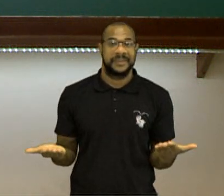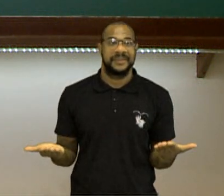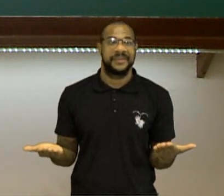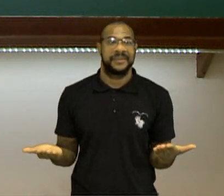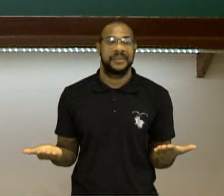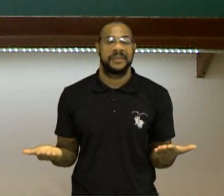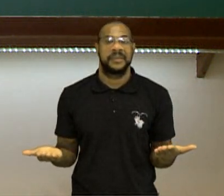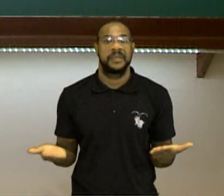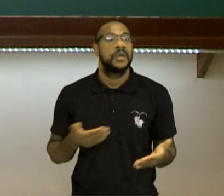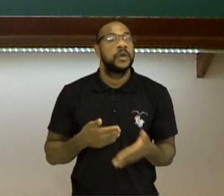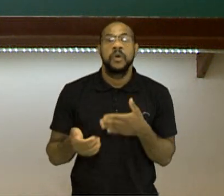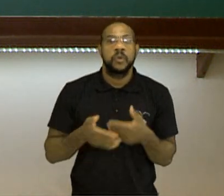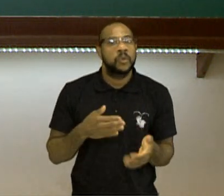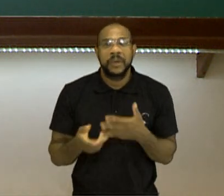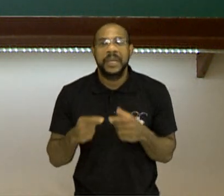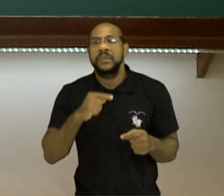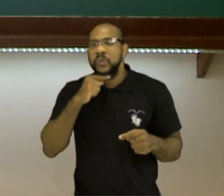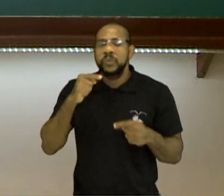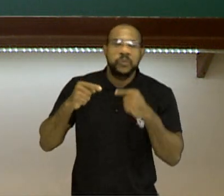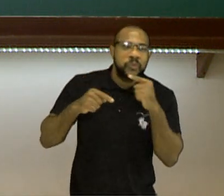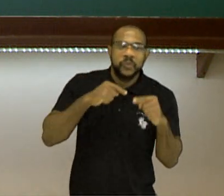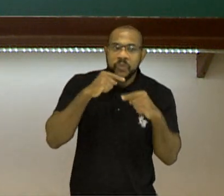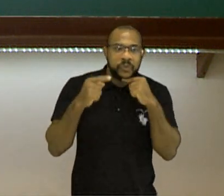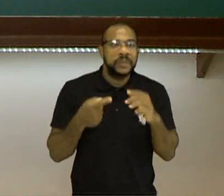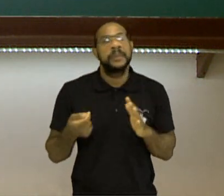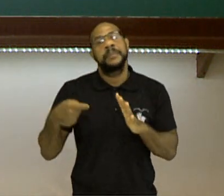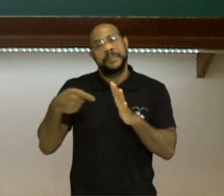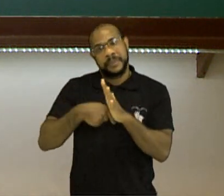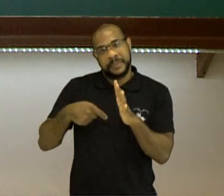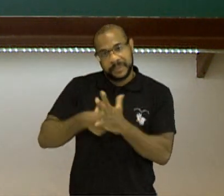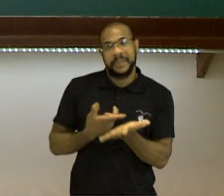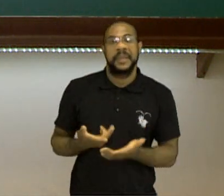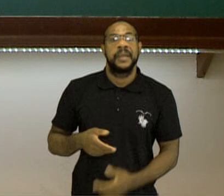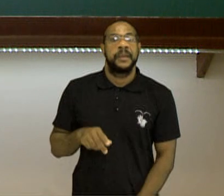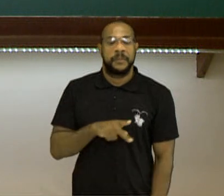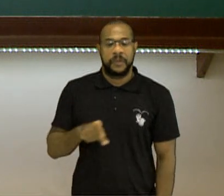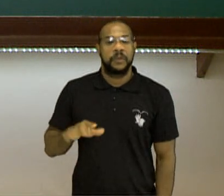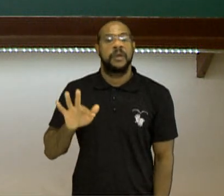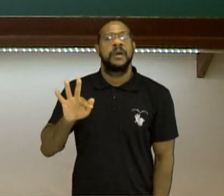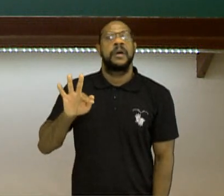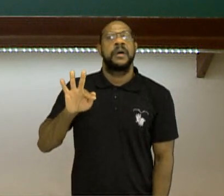e qualquer sugestão que quiserem apresentar para mim, eu sou o professor Fábio Luiz de Souza